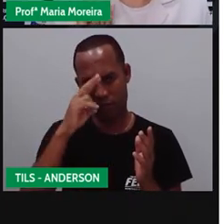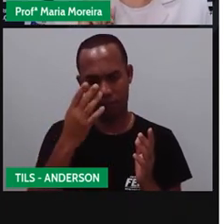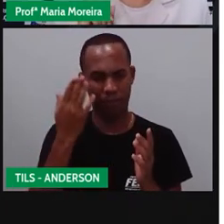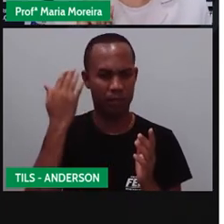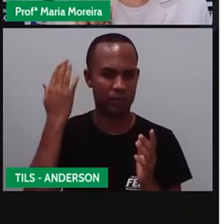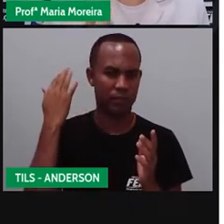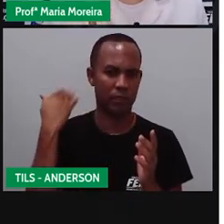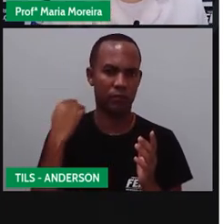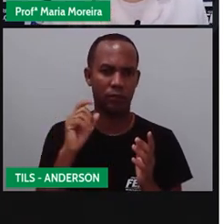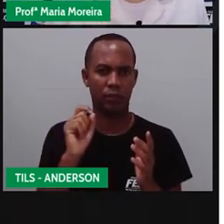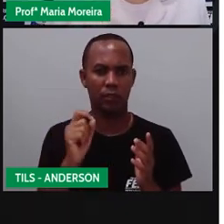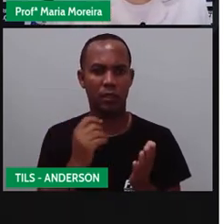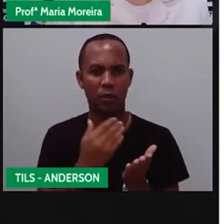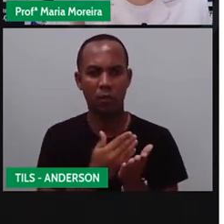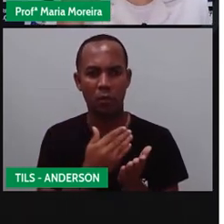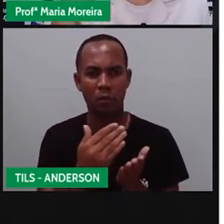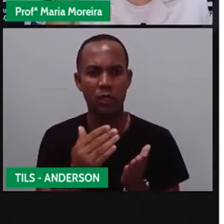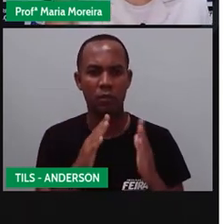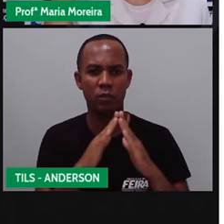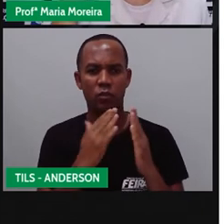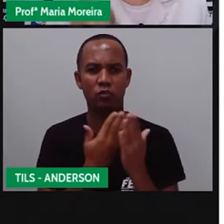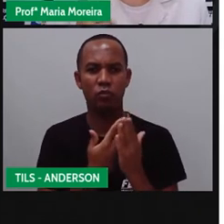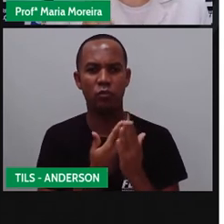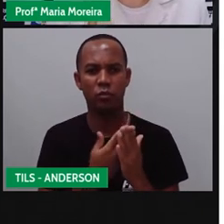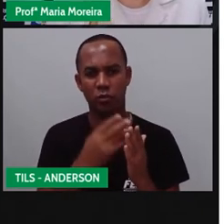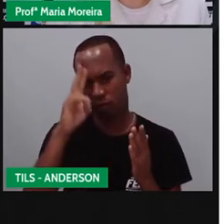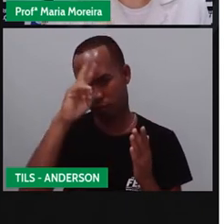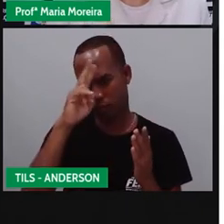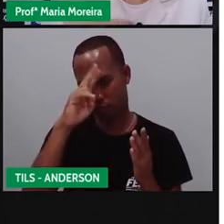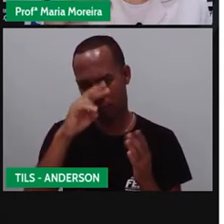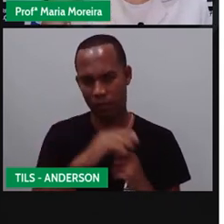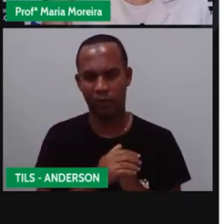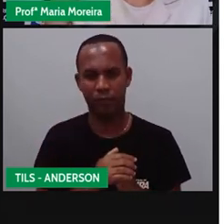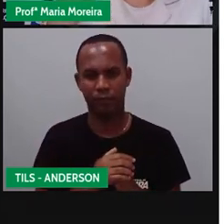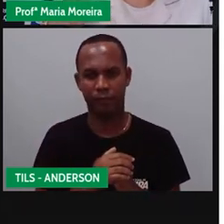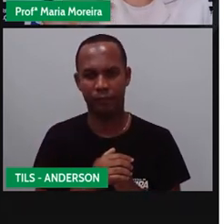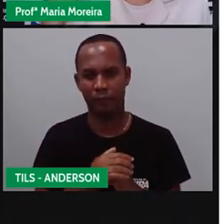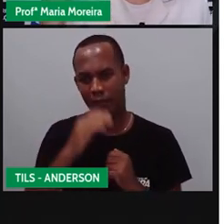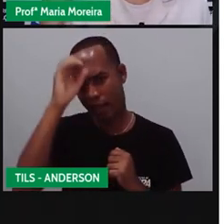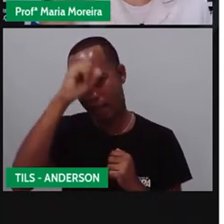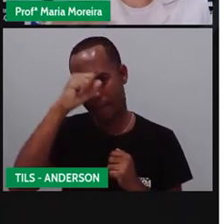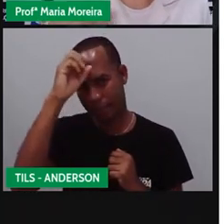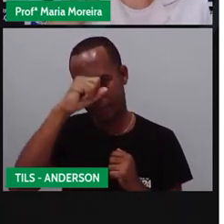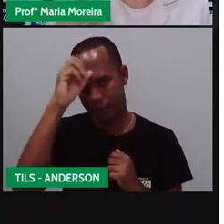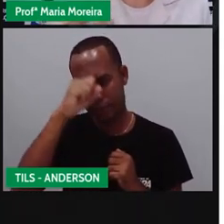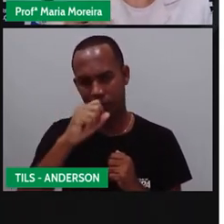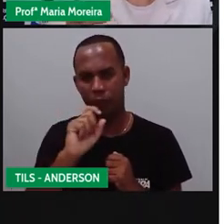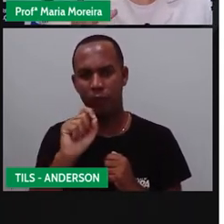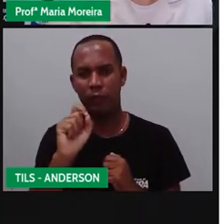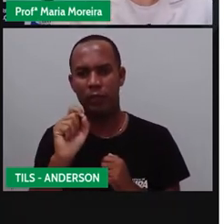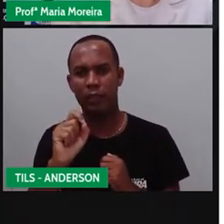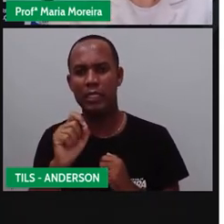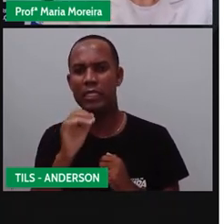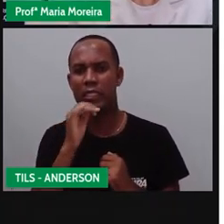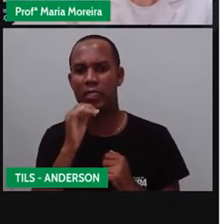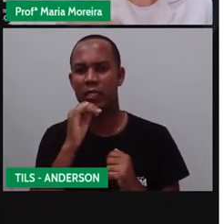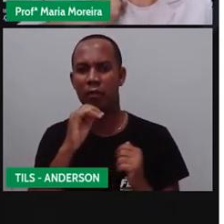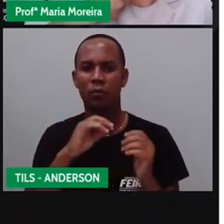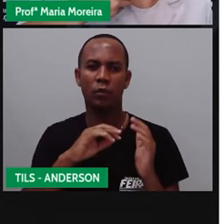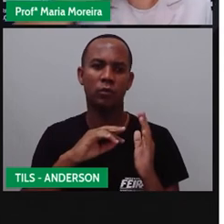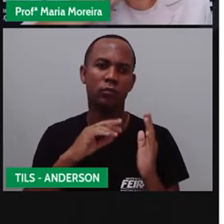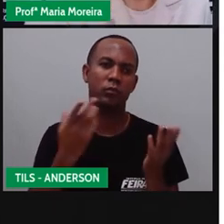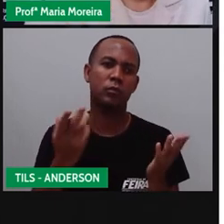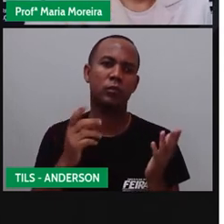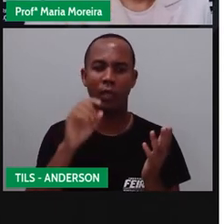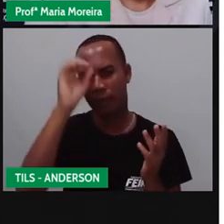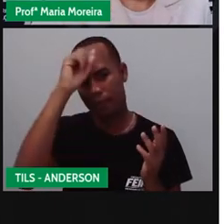falou assim, olha, Anderson, vamos relembrar aqui as nossas primeiras aulas, quando a gente aprendeu alguns símbolos e tal, pronto. A gente